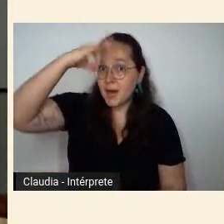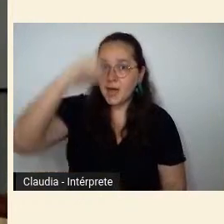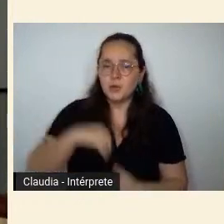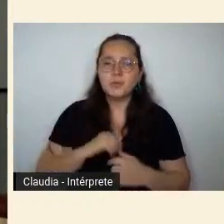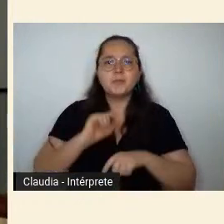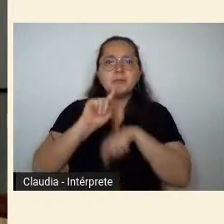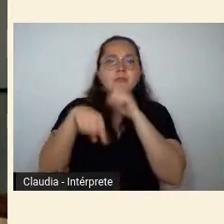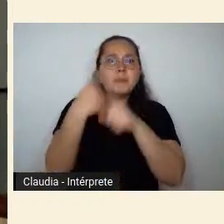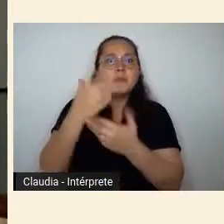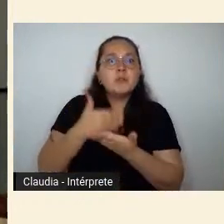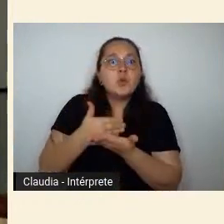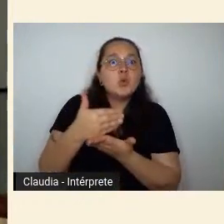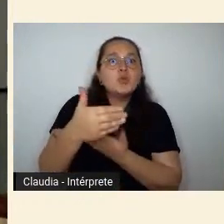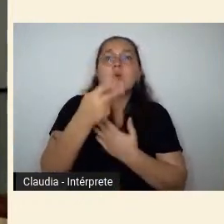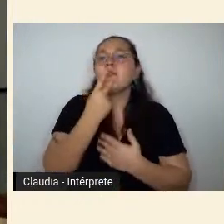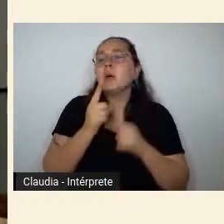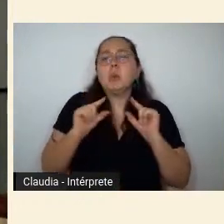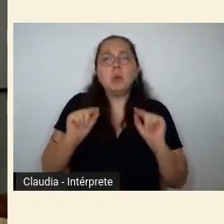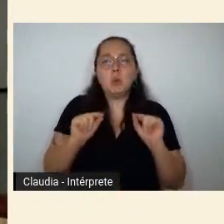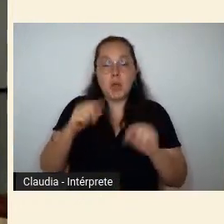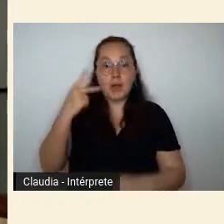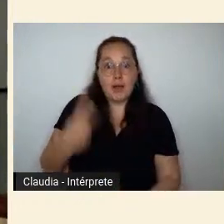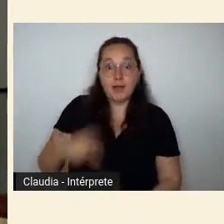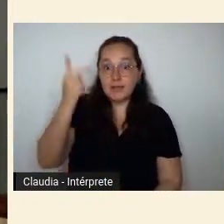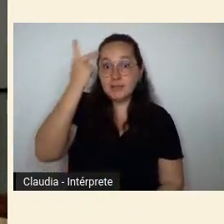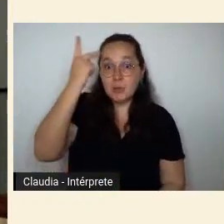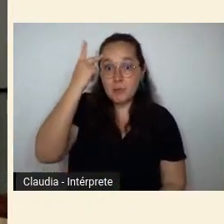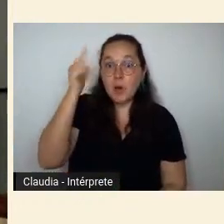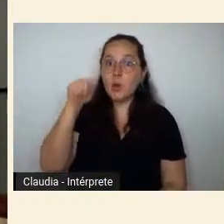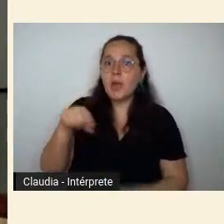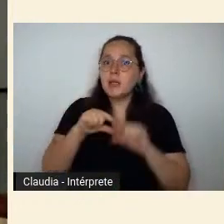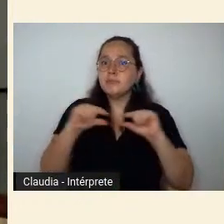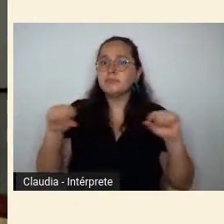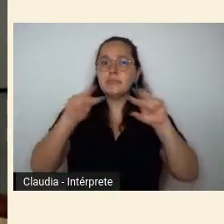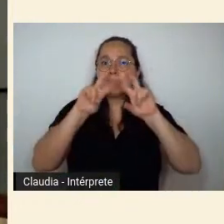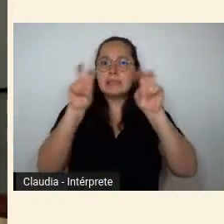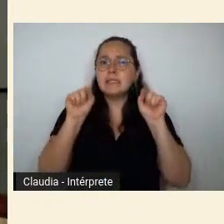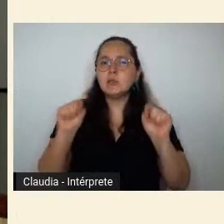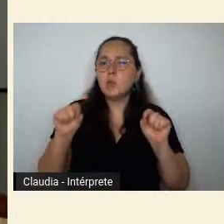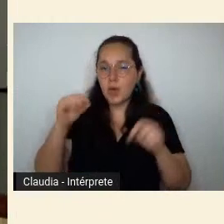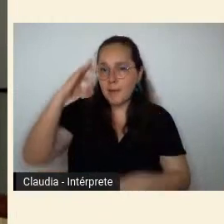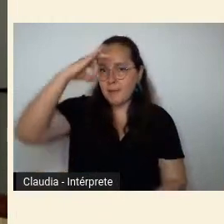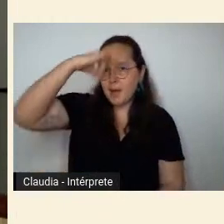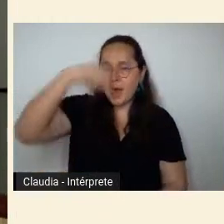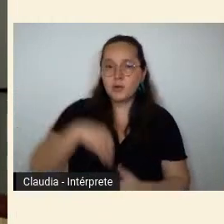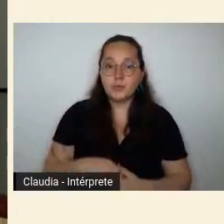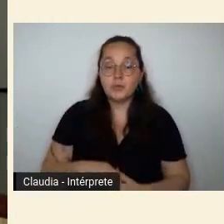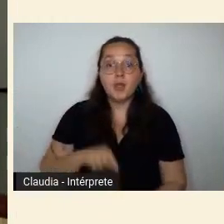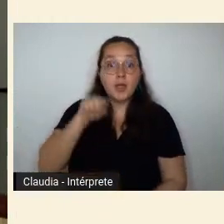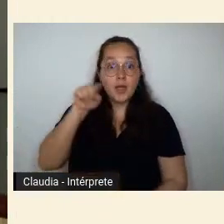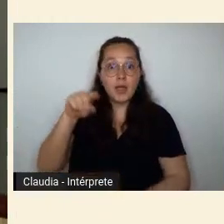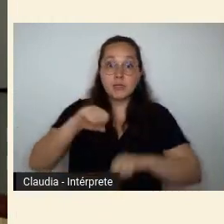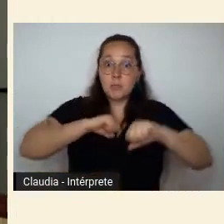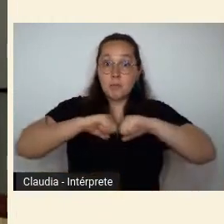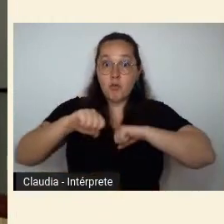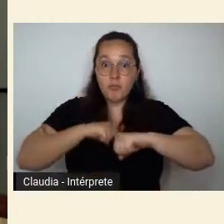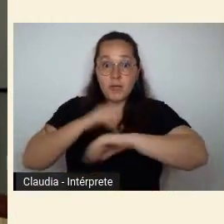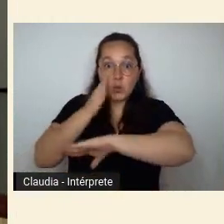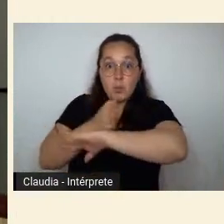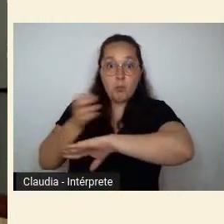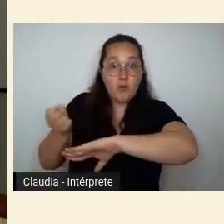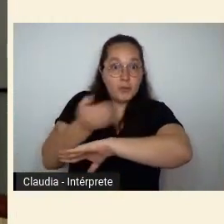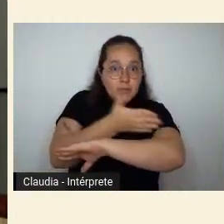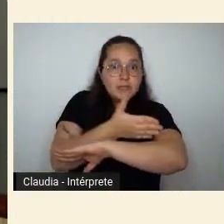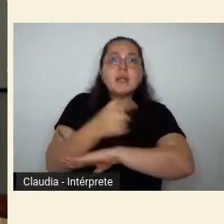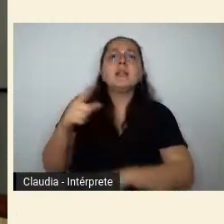escopo do que ocorre em São Paulo aspas novamente para Mario o movimento modernista foi o prenunciador o preparador e por